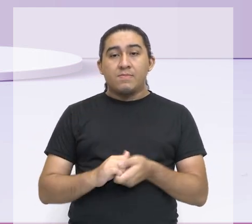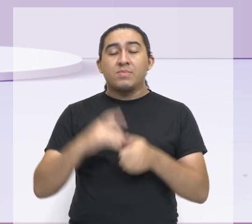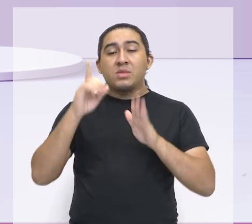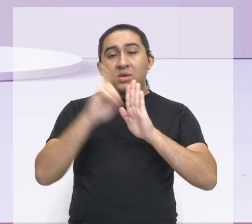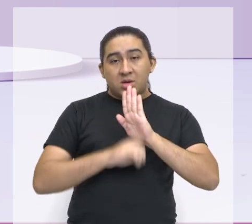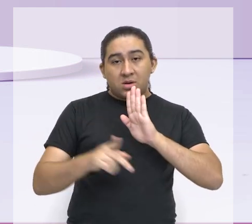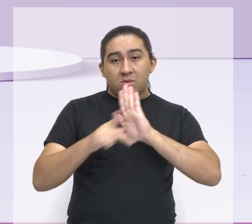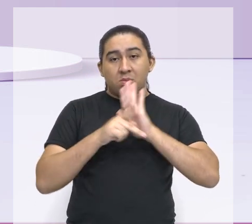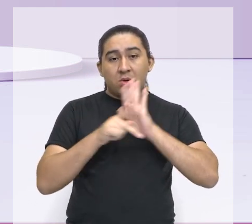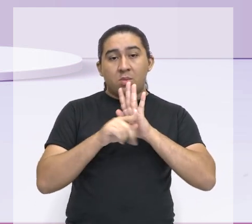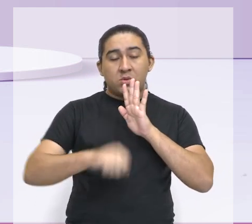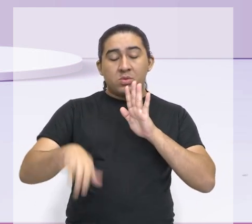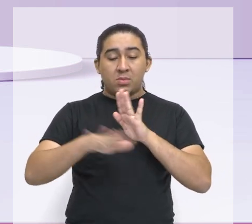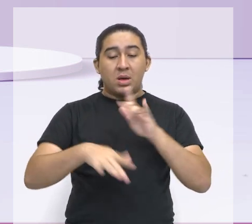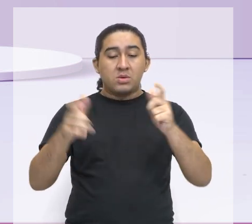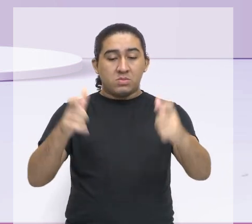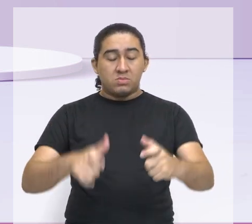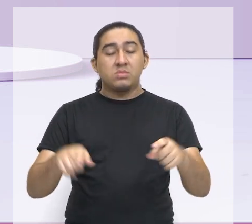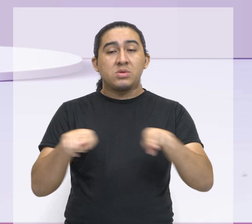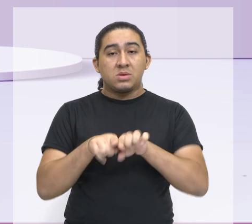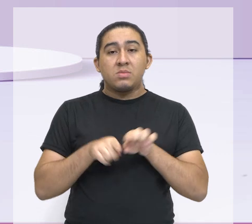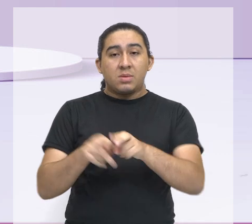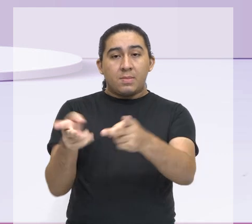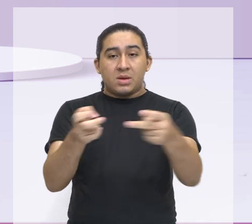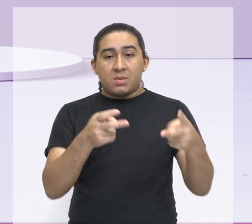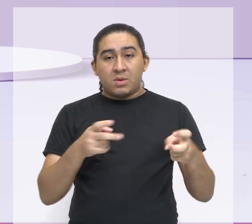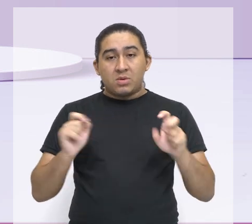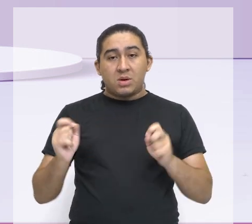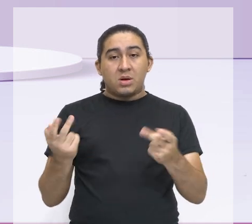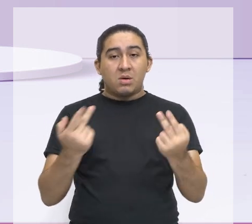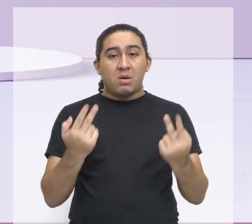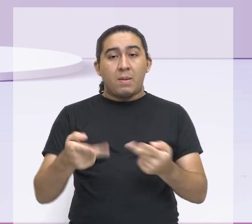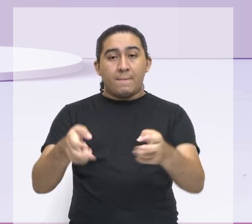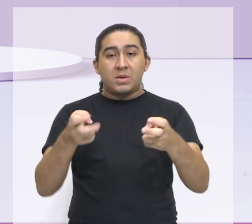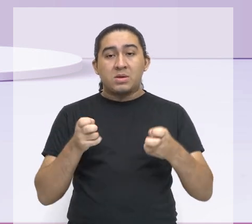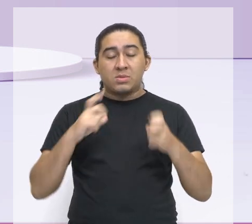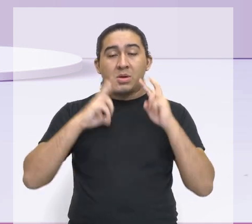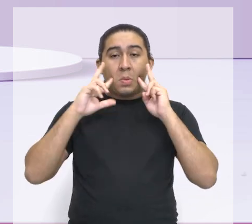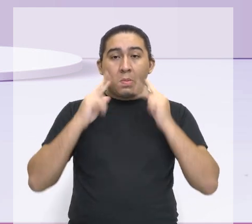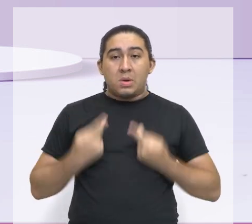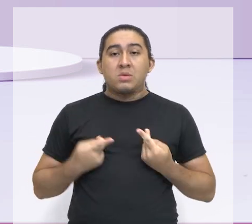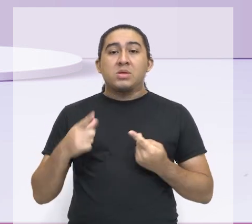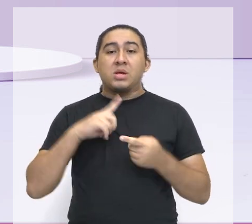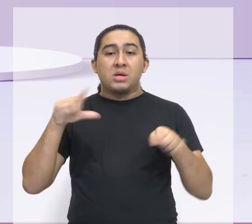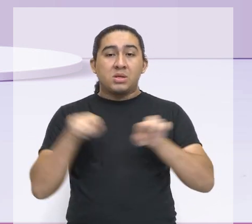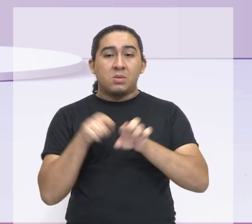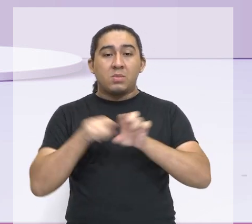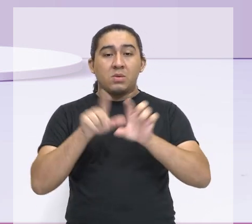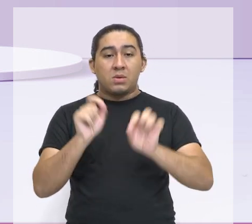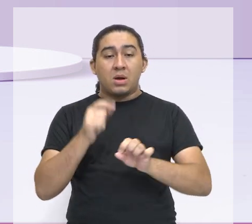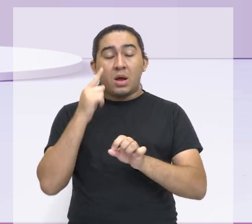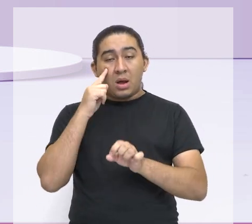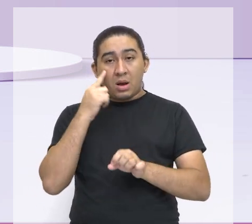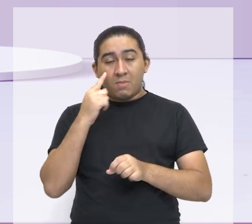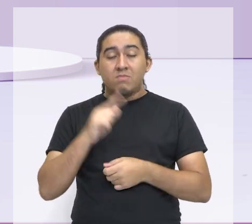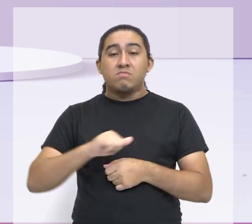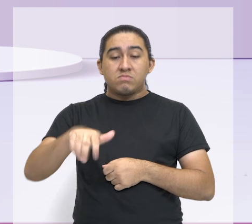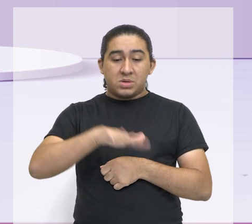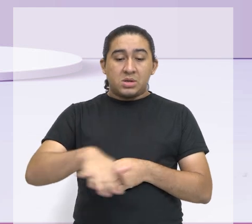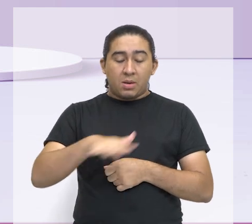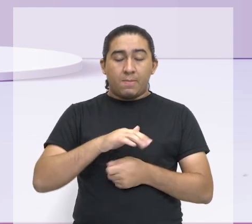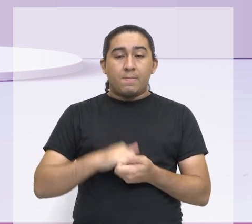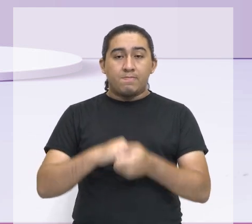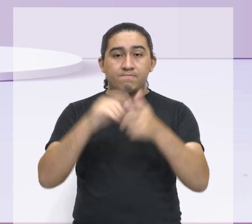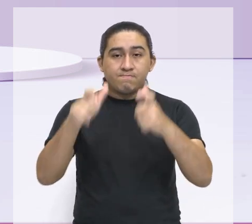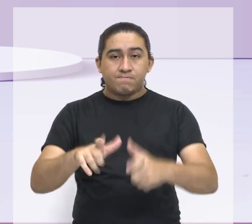direitos ambientais. Olhando também, assim como olha para os direitos humanos, nós temos também os direitos ambientais, que